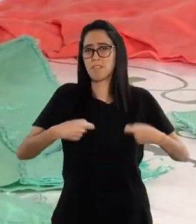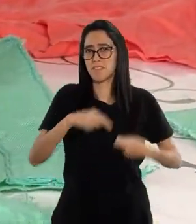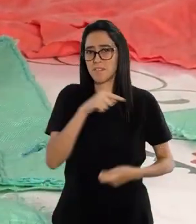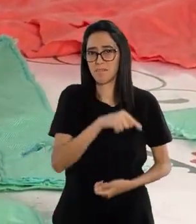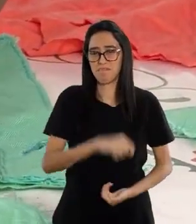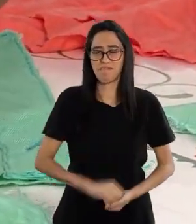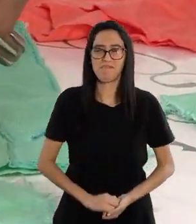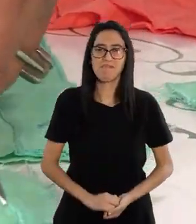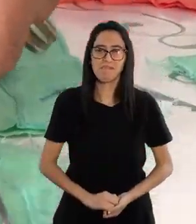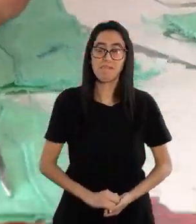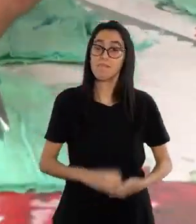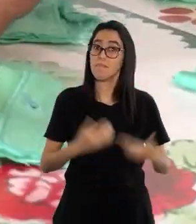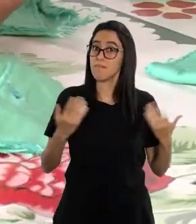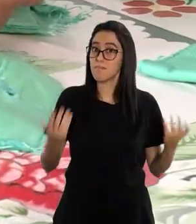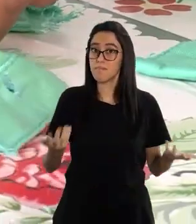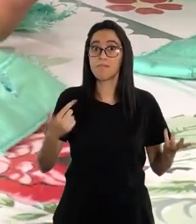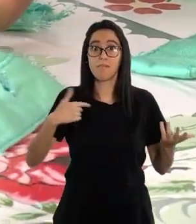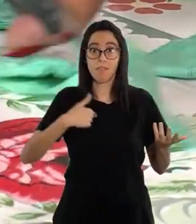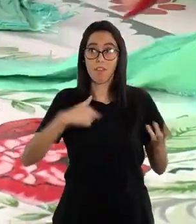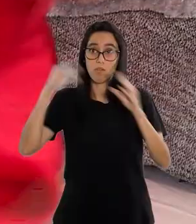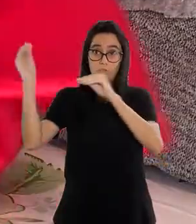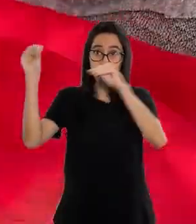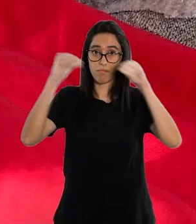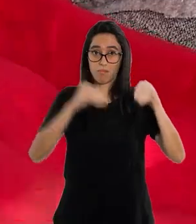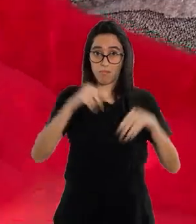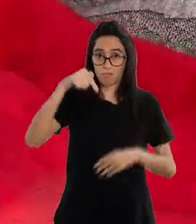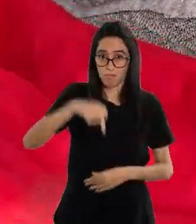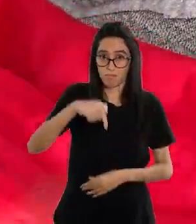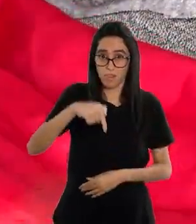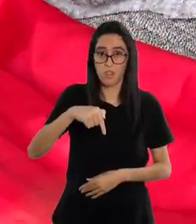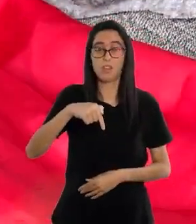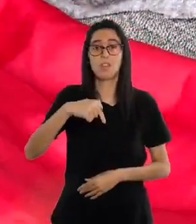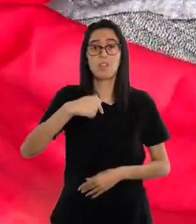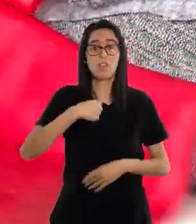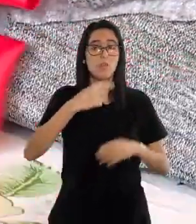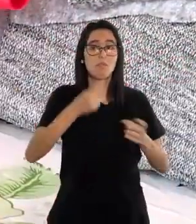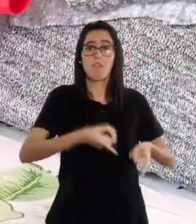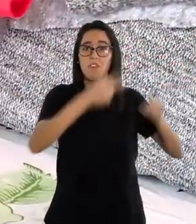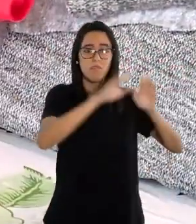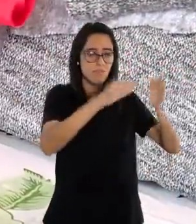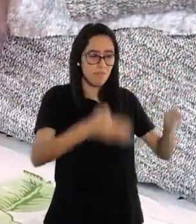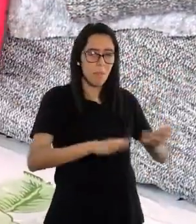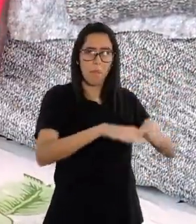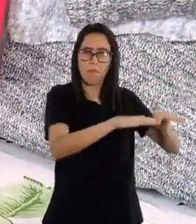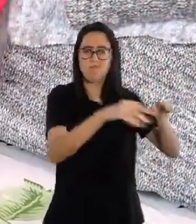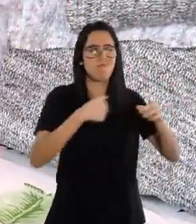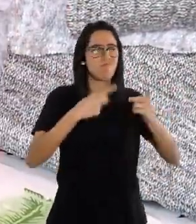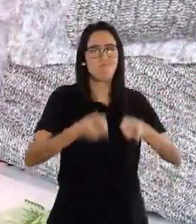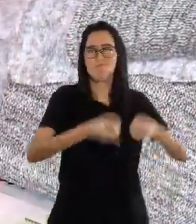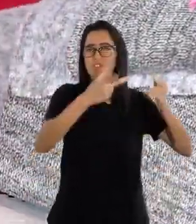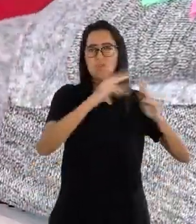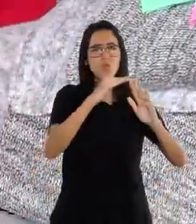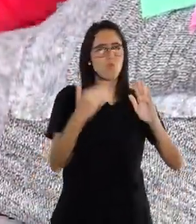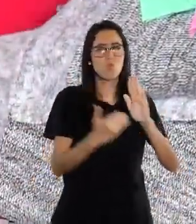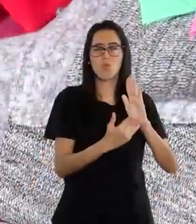sem minhas máquinas. Inclusive, quando vim embora pra cá, eu vendi todas as minhas máquinas.